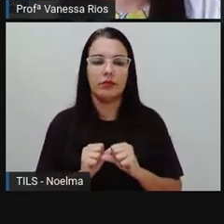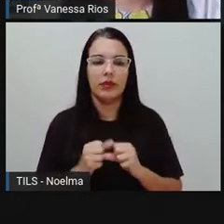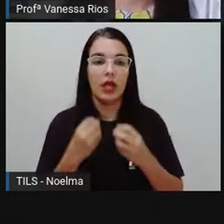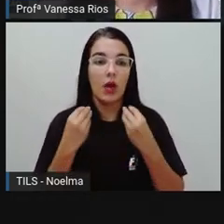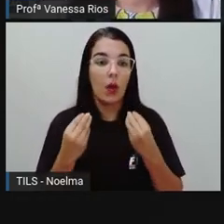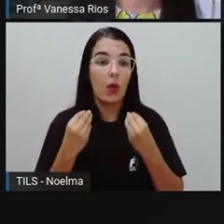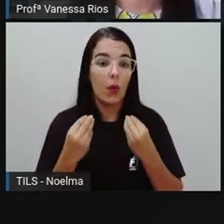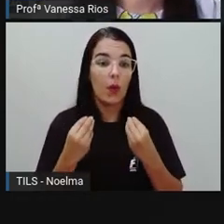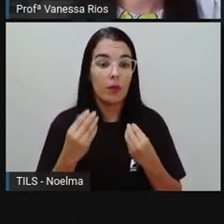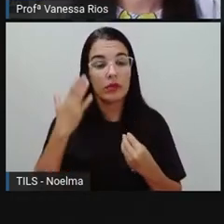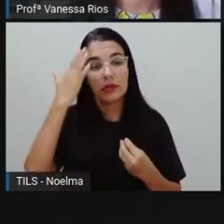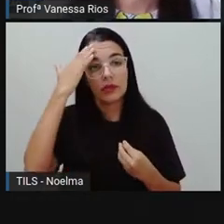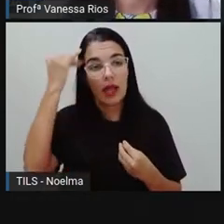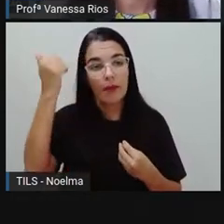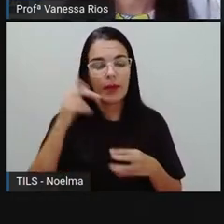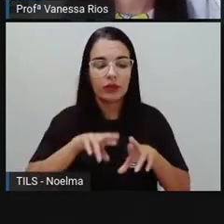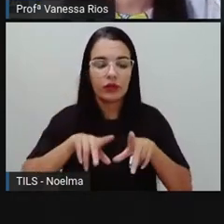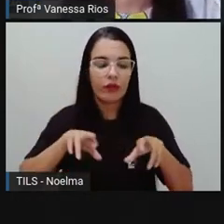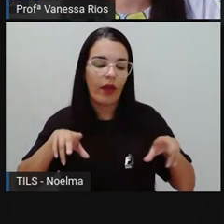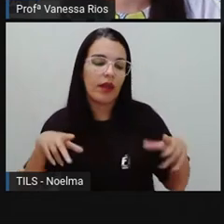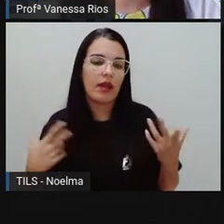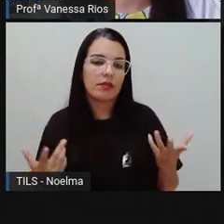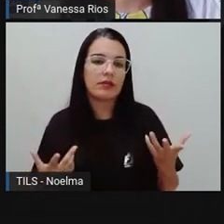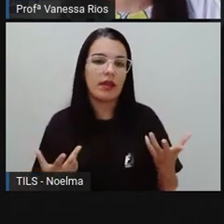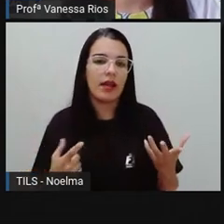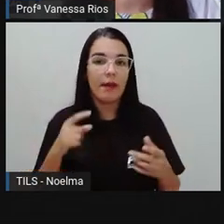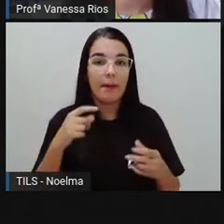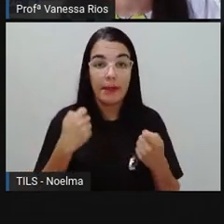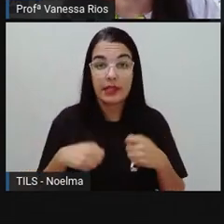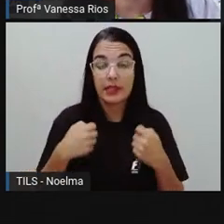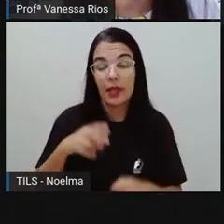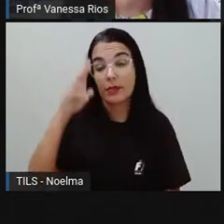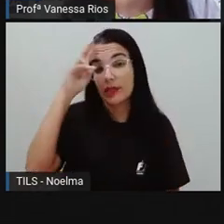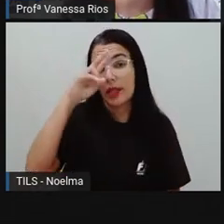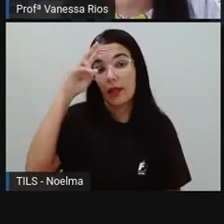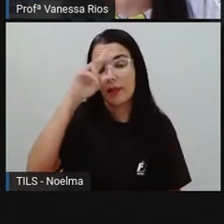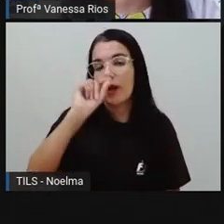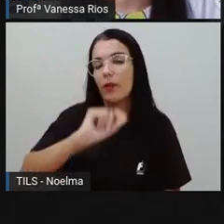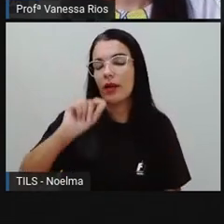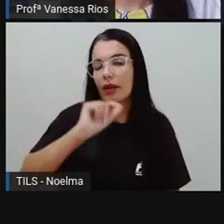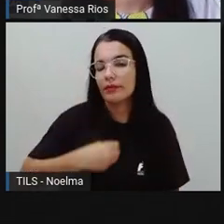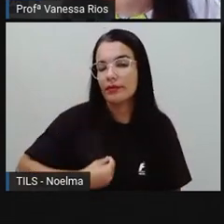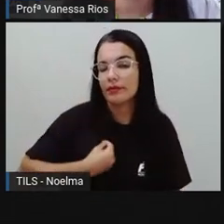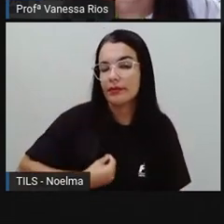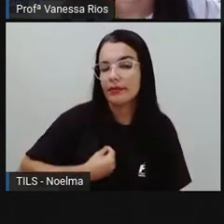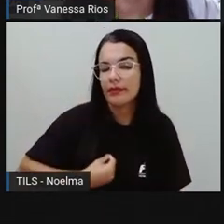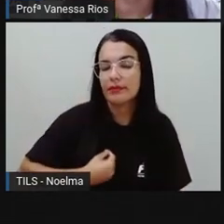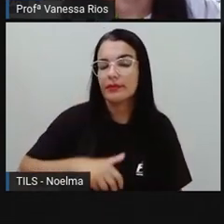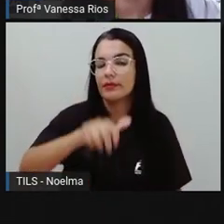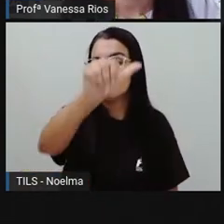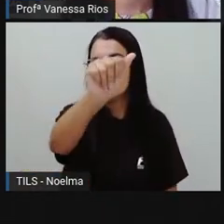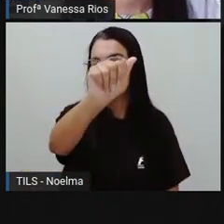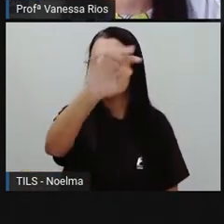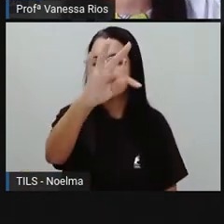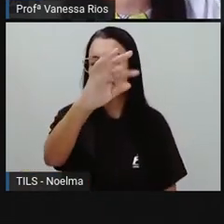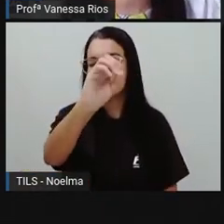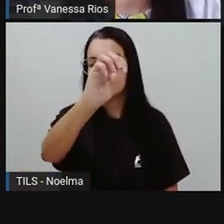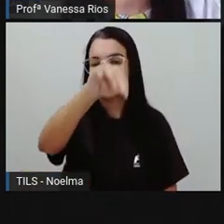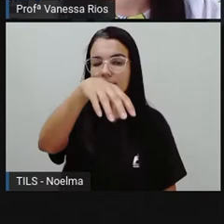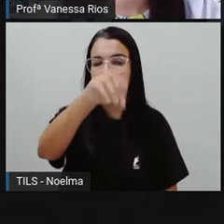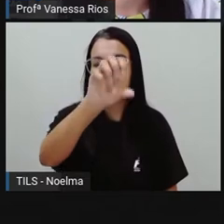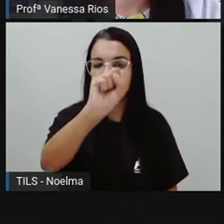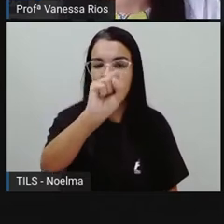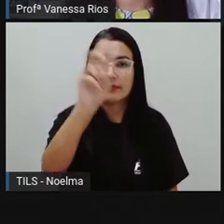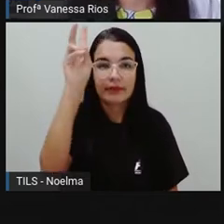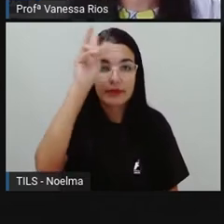seja diferente em cada estado, nós precisamos lembrar aí da existência dos átomos. Lembra aí que a Pró